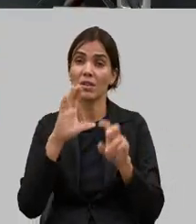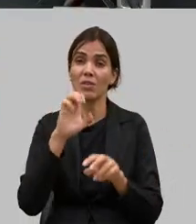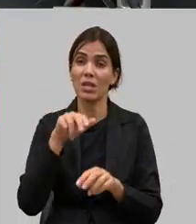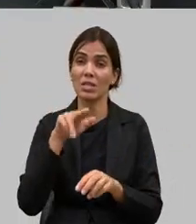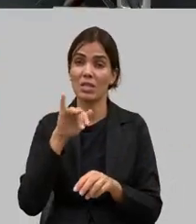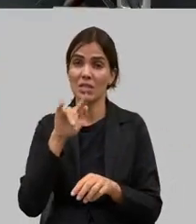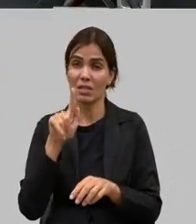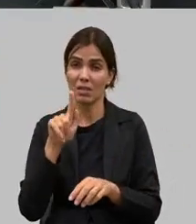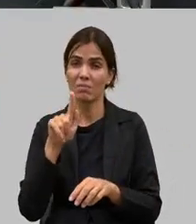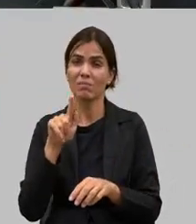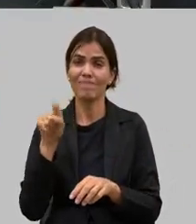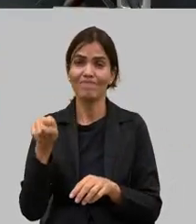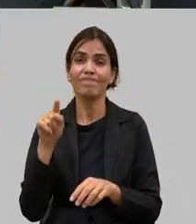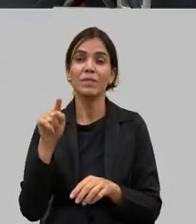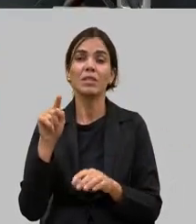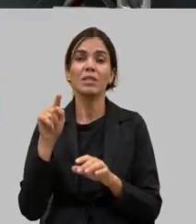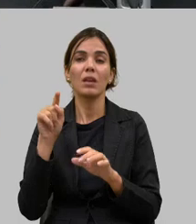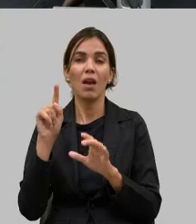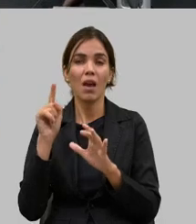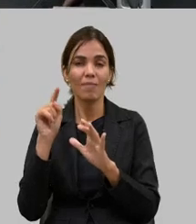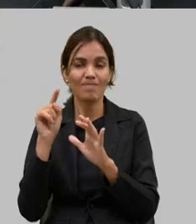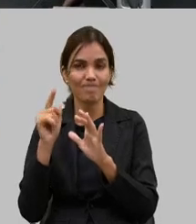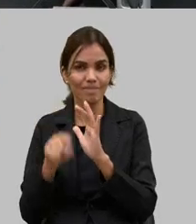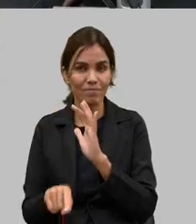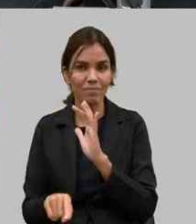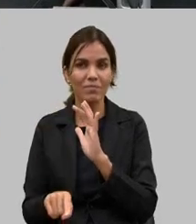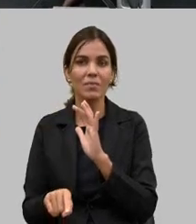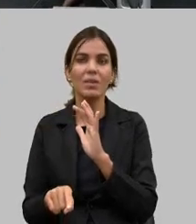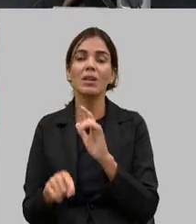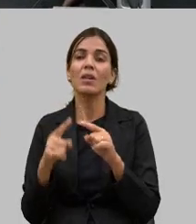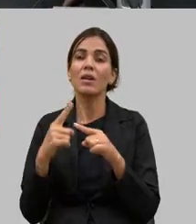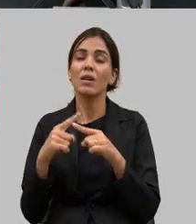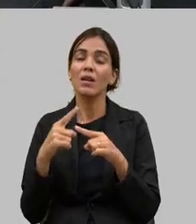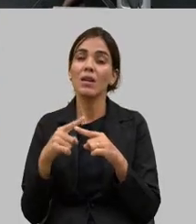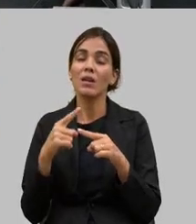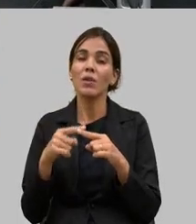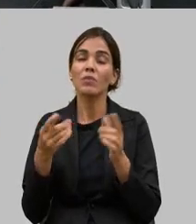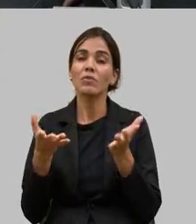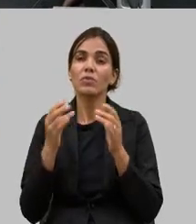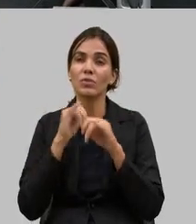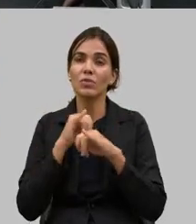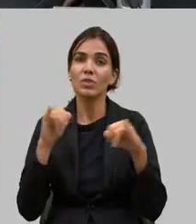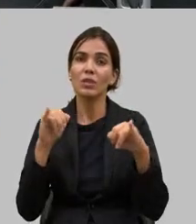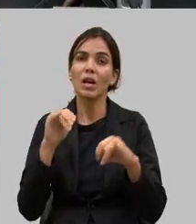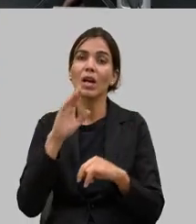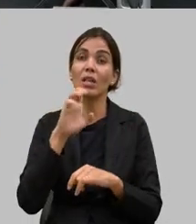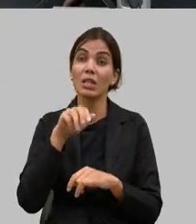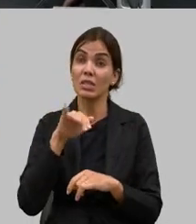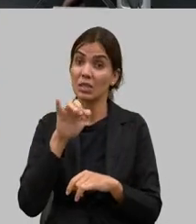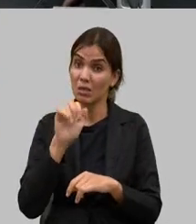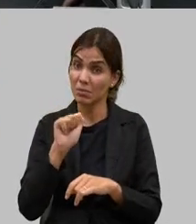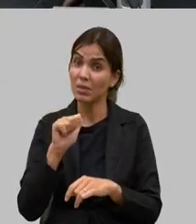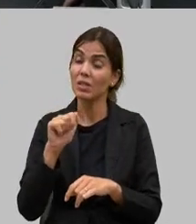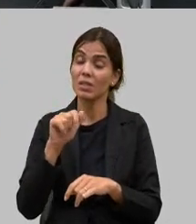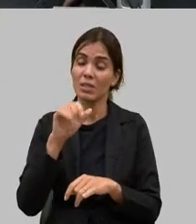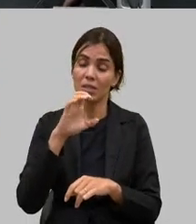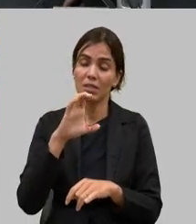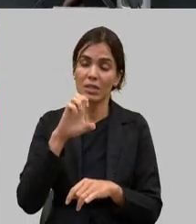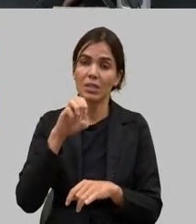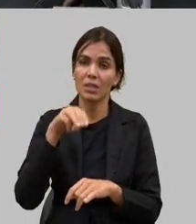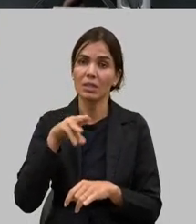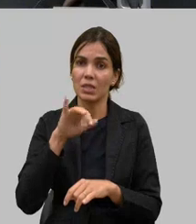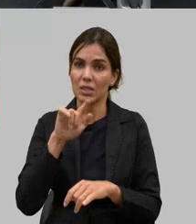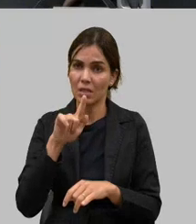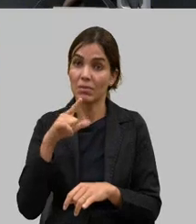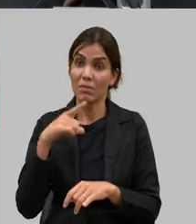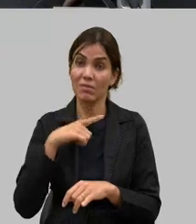mas eu gostaria de esclarecer que a CEMIG tem dado a cara a tapa a CEMIG tem procurado participar com a gente para mostrar que está com